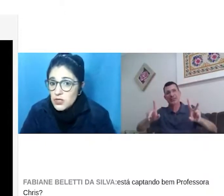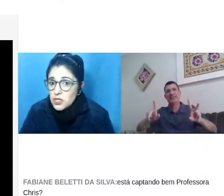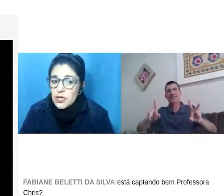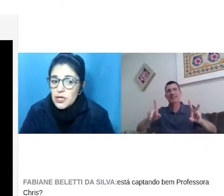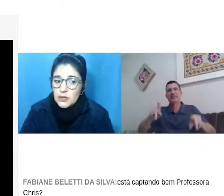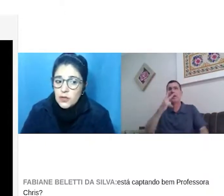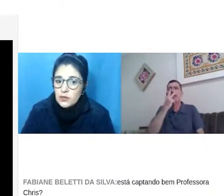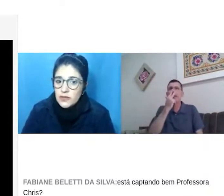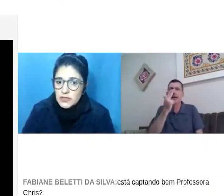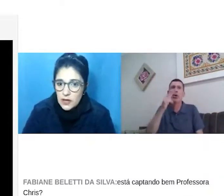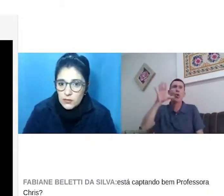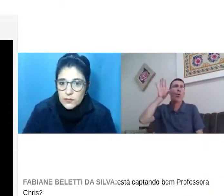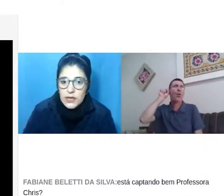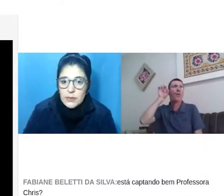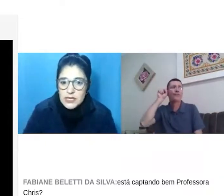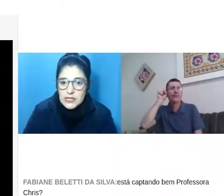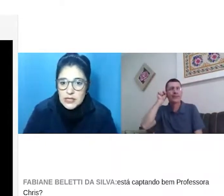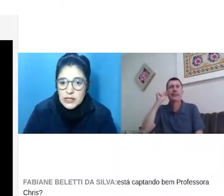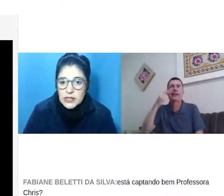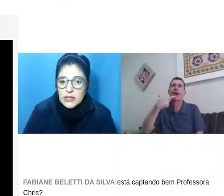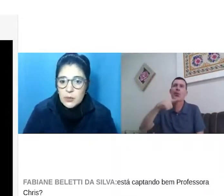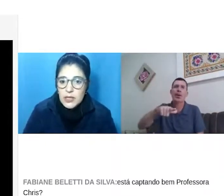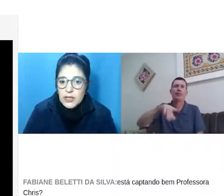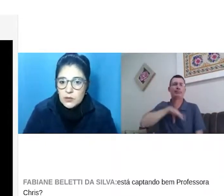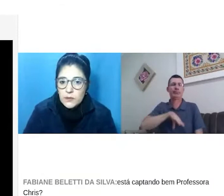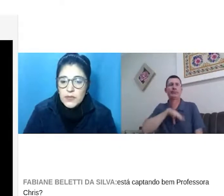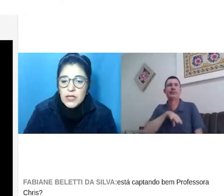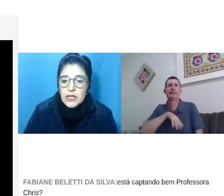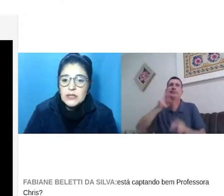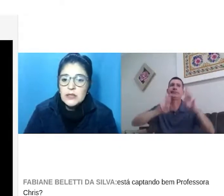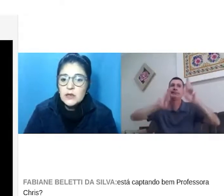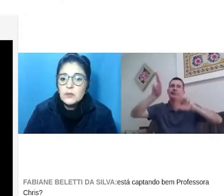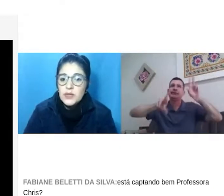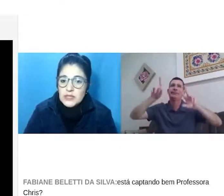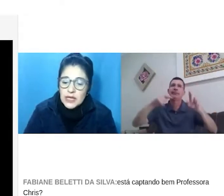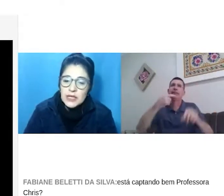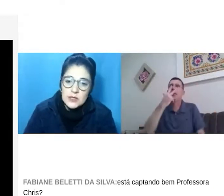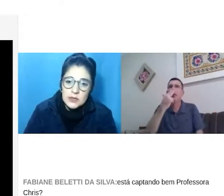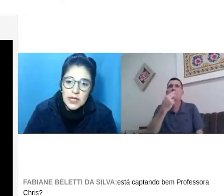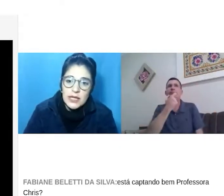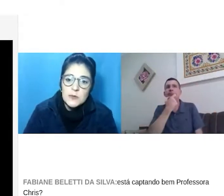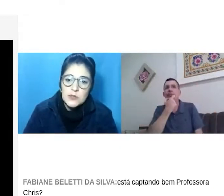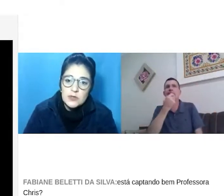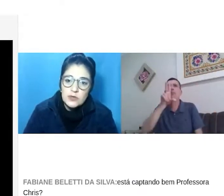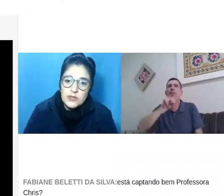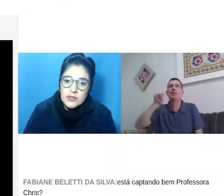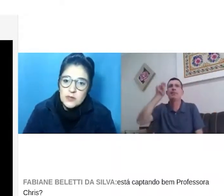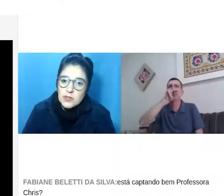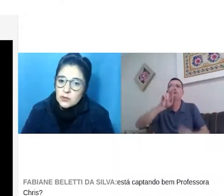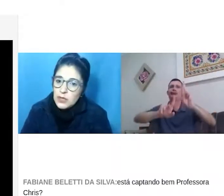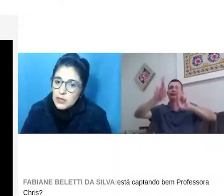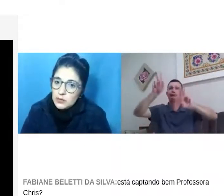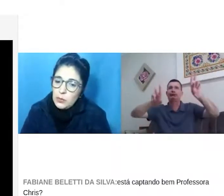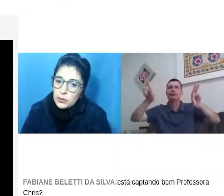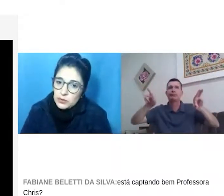linguagem e ela não é universal. Ela é brasileira e é uma língua. Então, pensar isso, né? Que as pessoas ouvintes estão